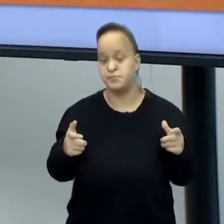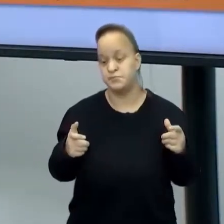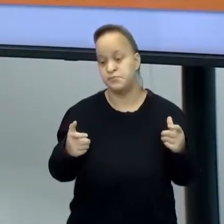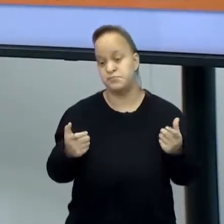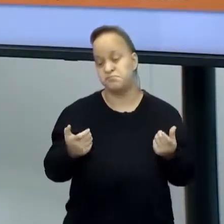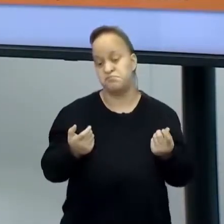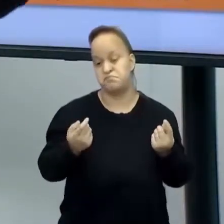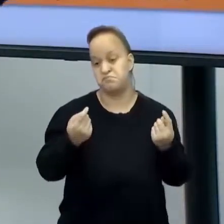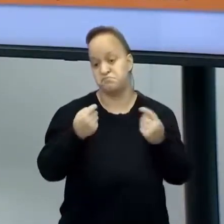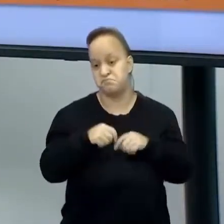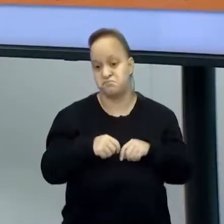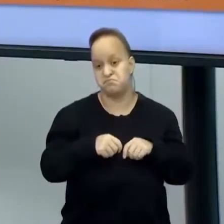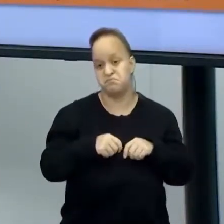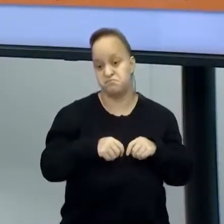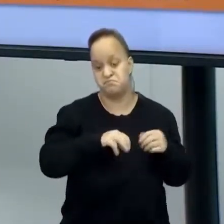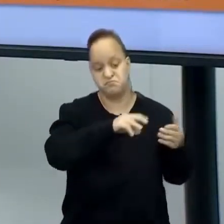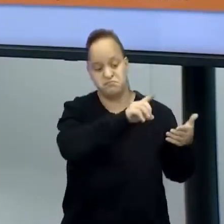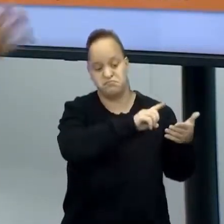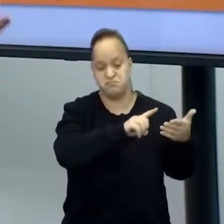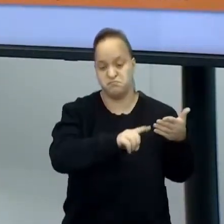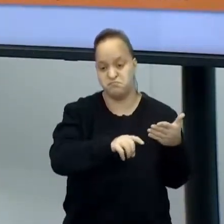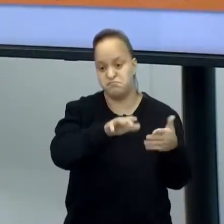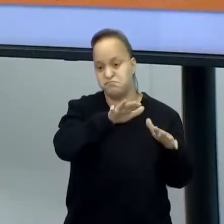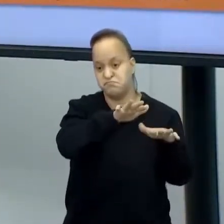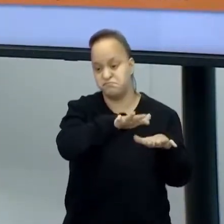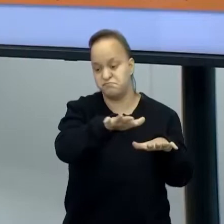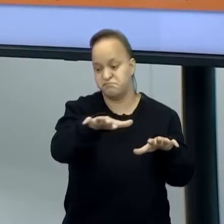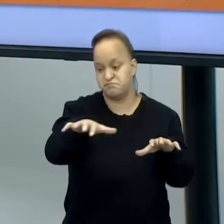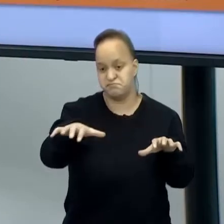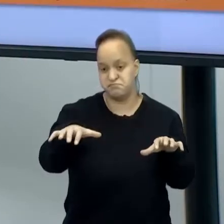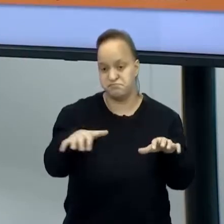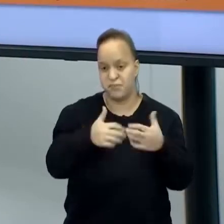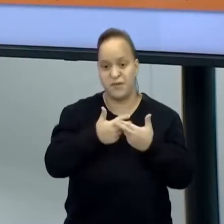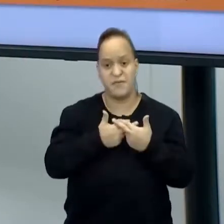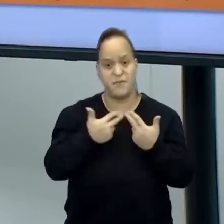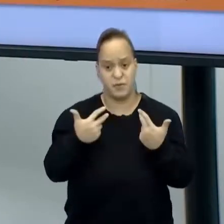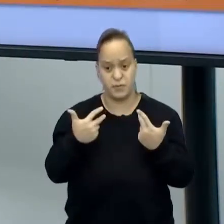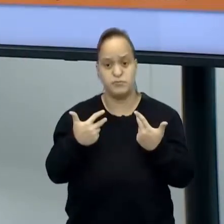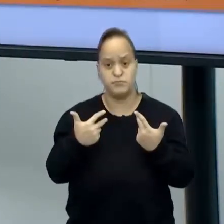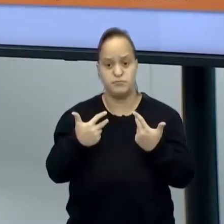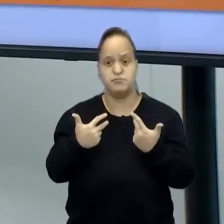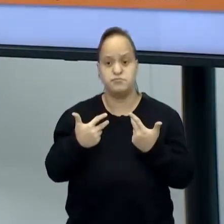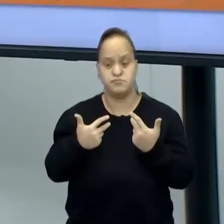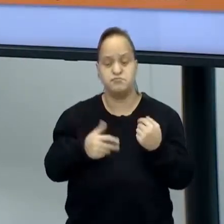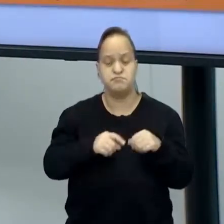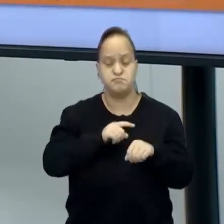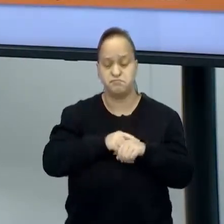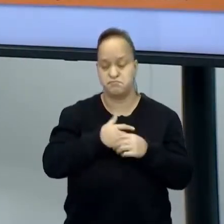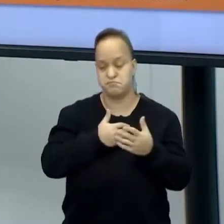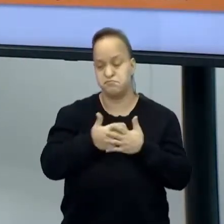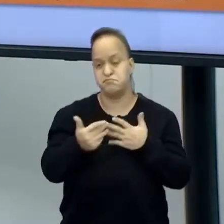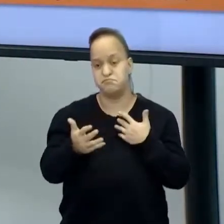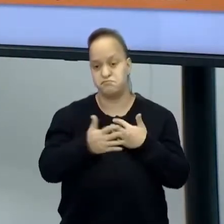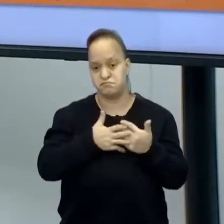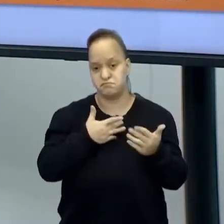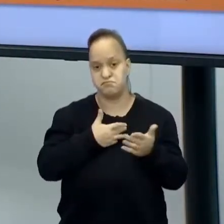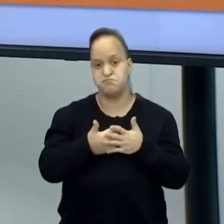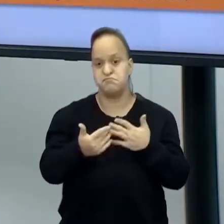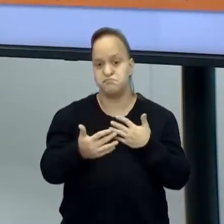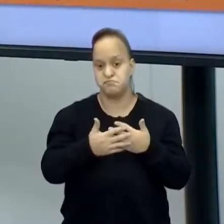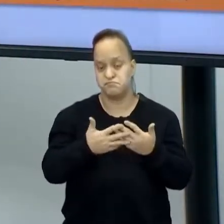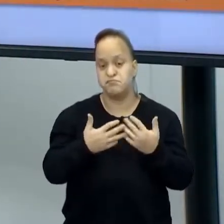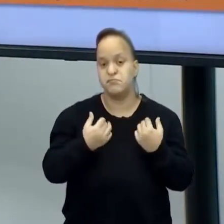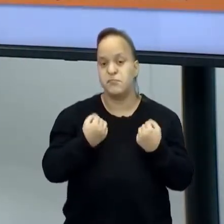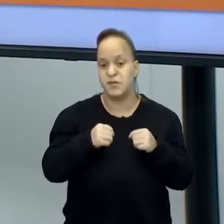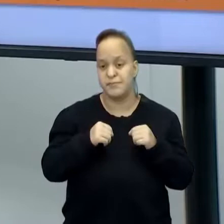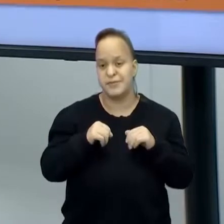design em qualquer parte. Em todos os momentos. Então, a gente precisa